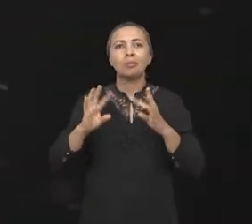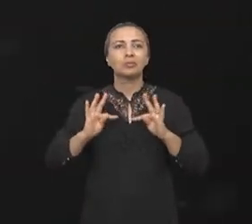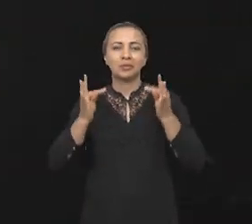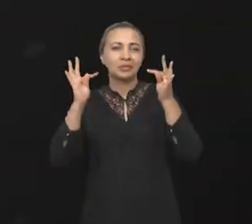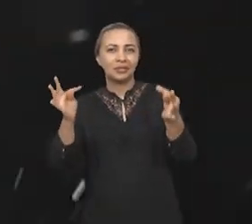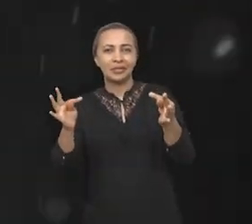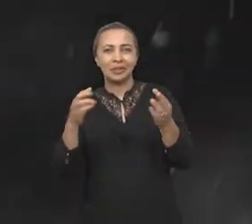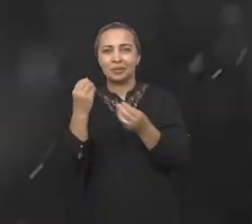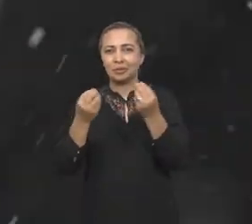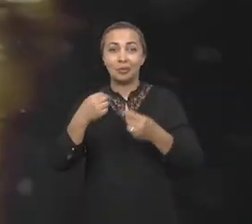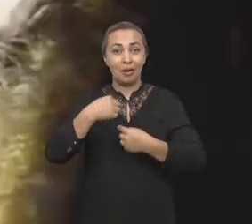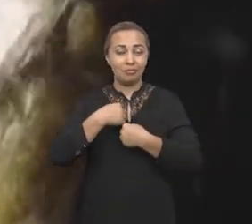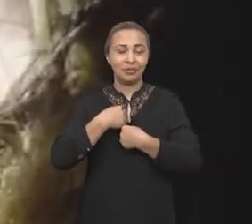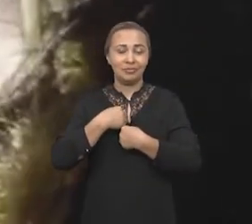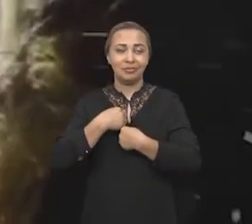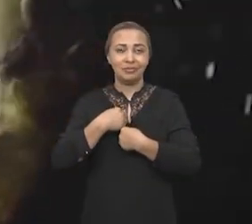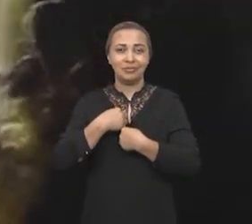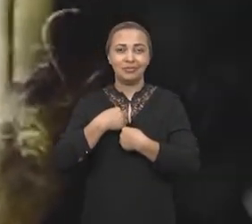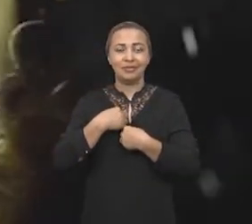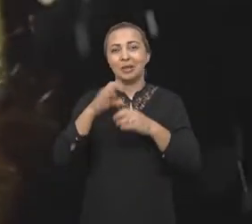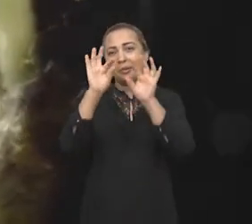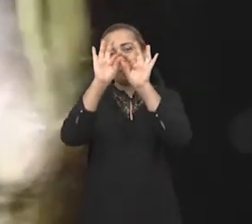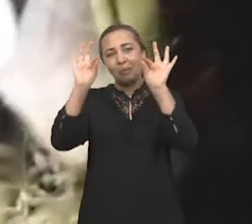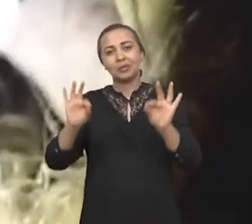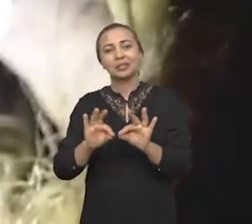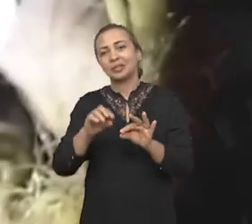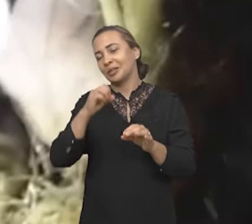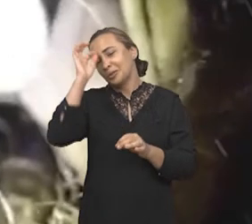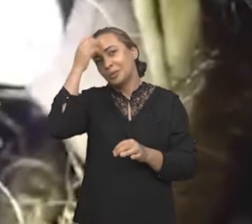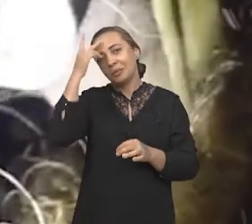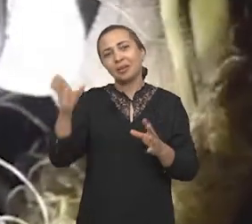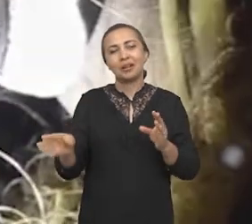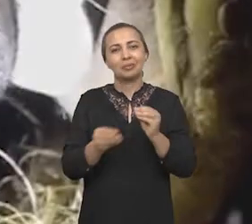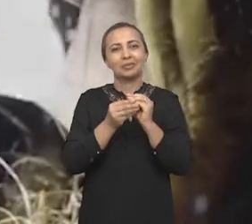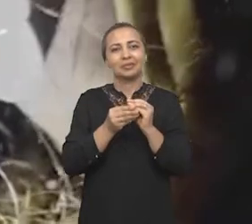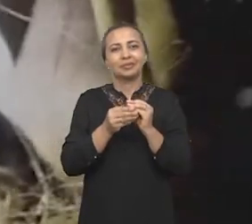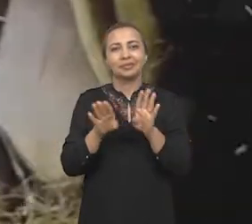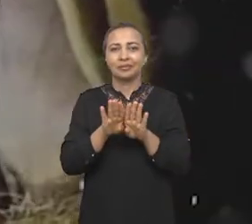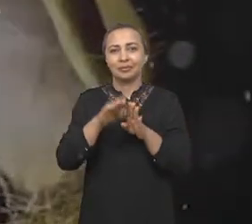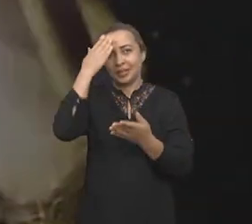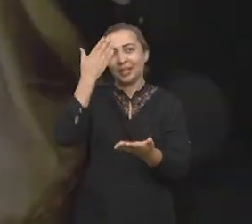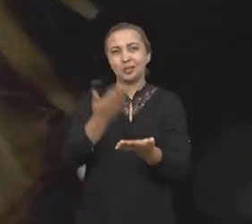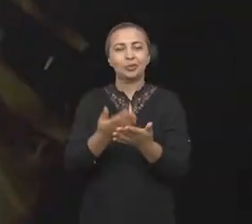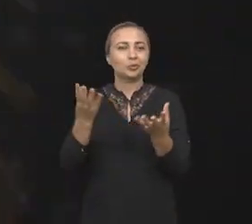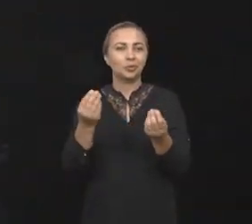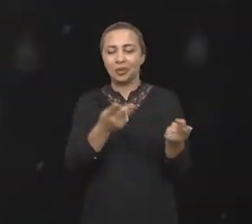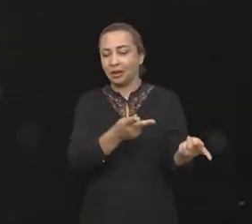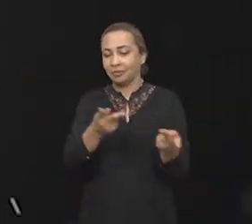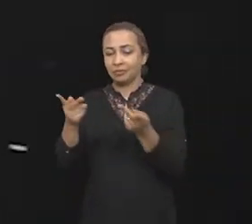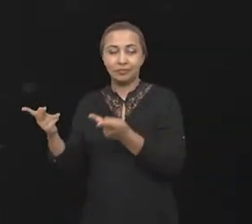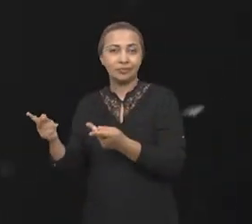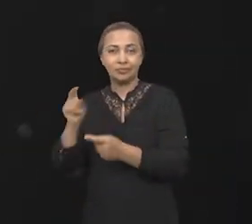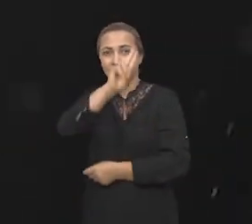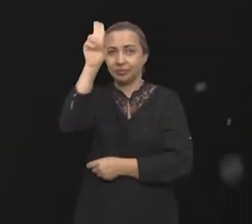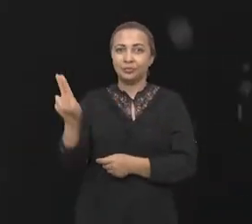técnico, como foi no meu caso. Participar de um projeto só tem a acrescentar mesmo, sem dúvidas. Também acredito muito que a visita